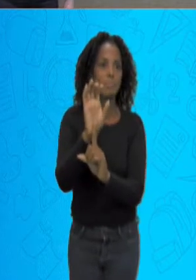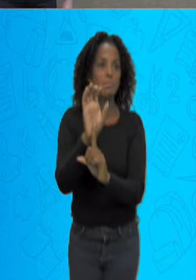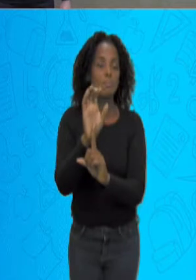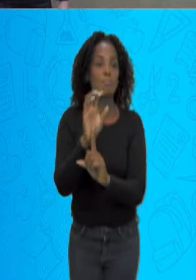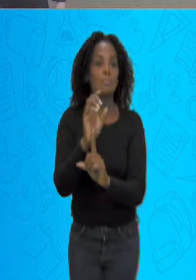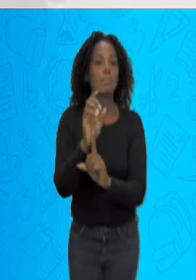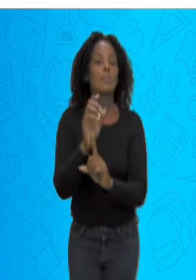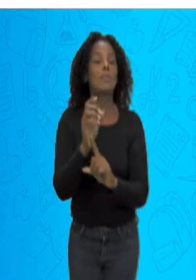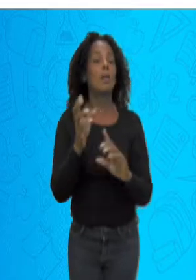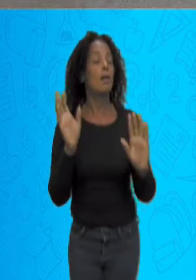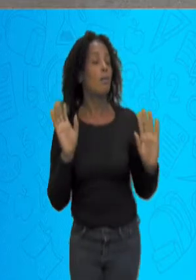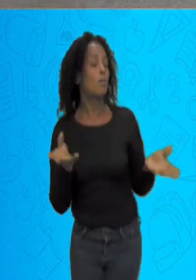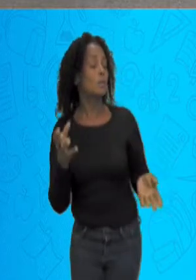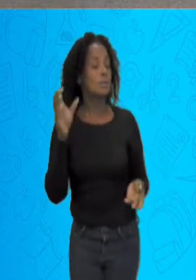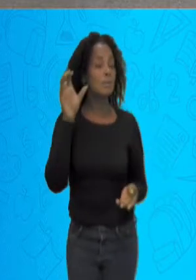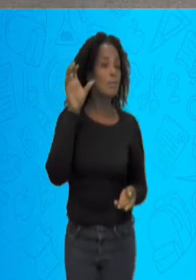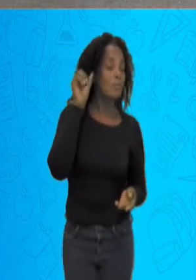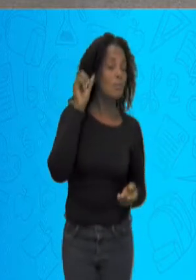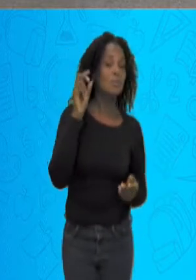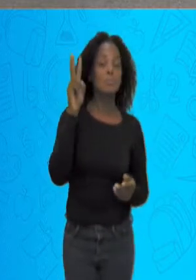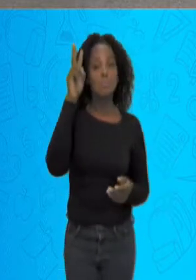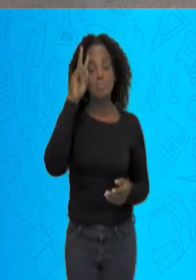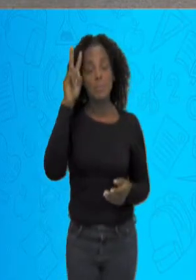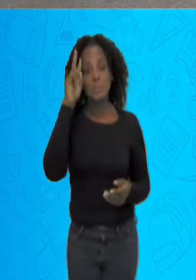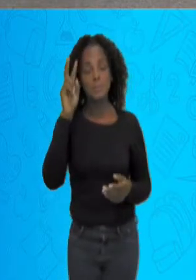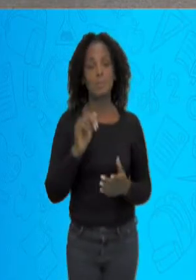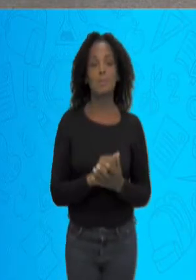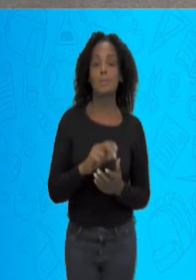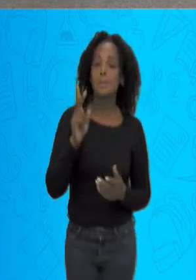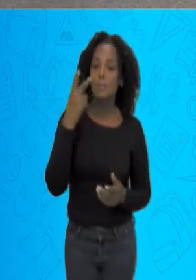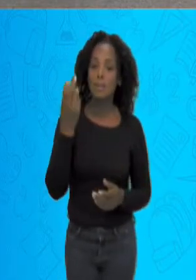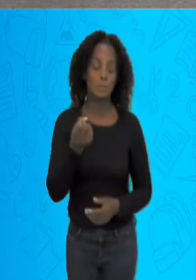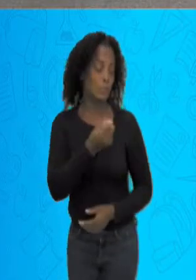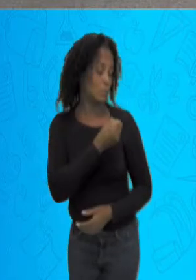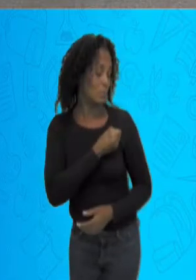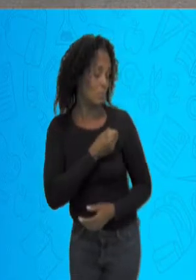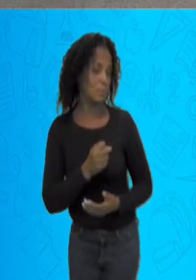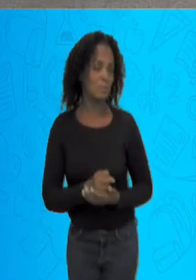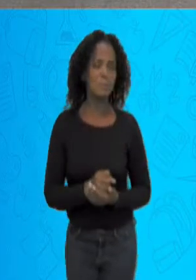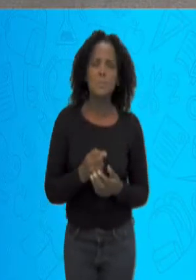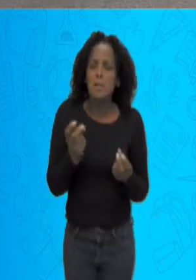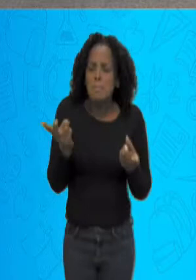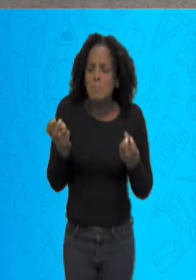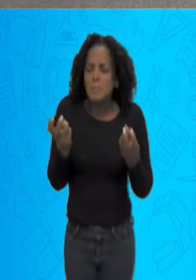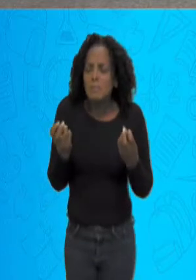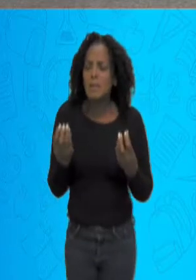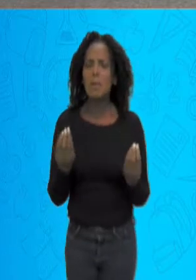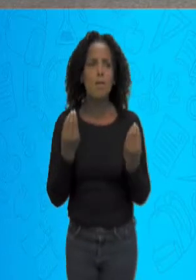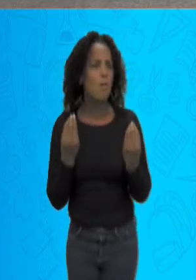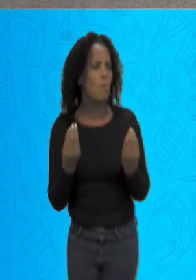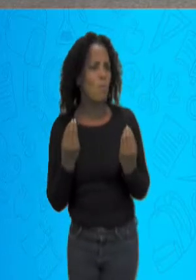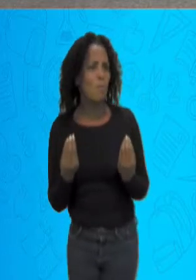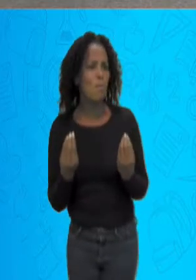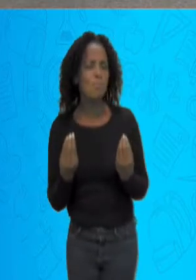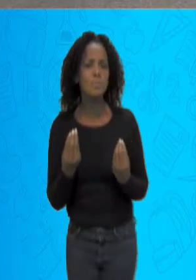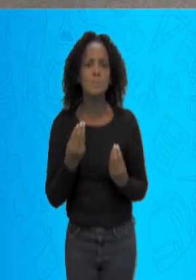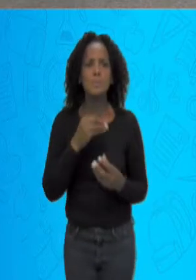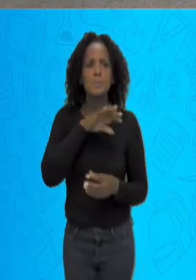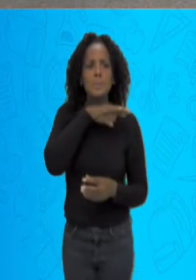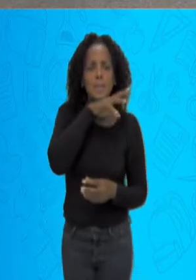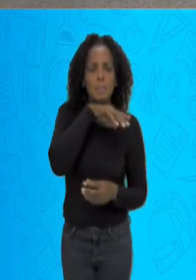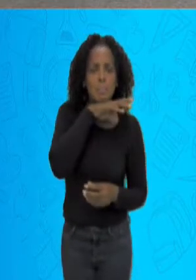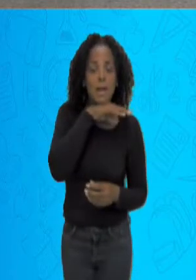ouvimos uma história, história muito legal, que fala sobre os números. Vocês observaram como que os bichos